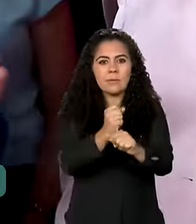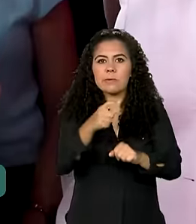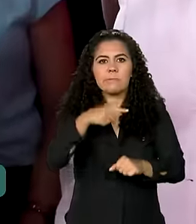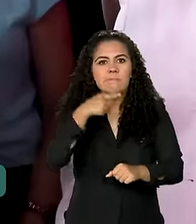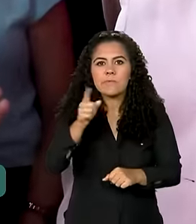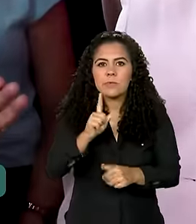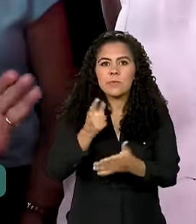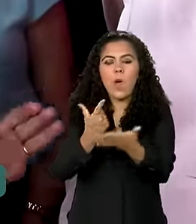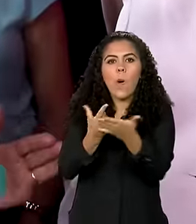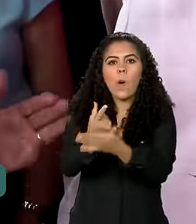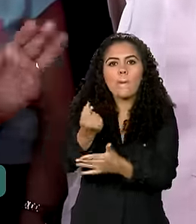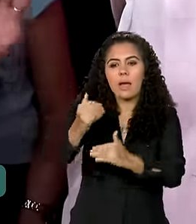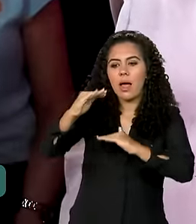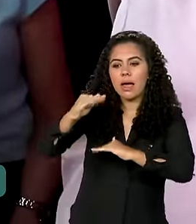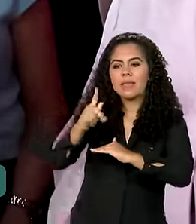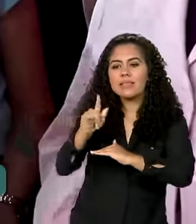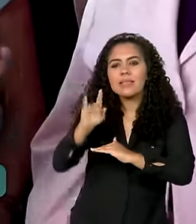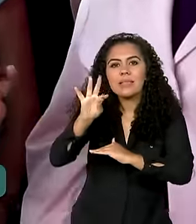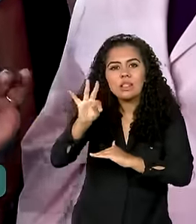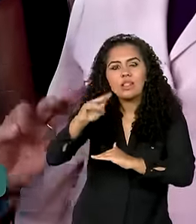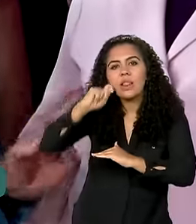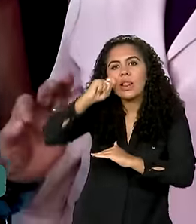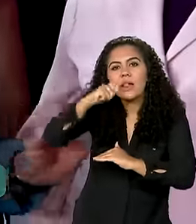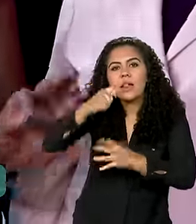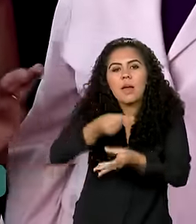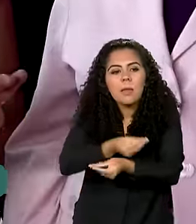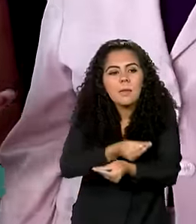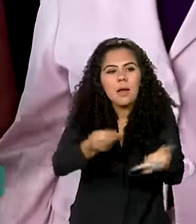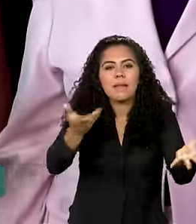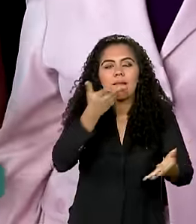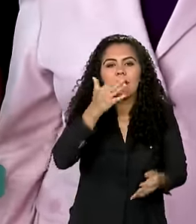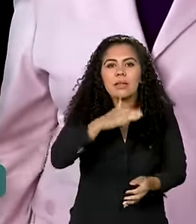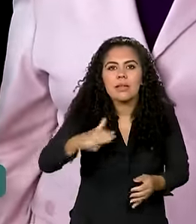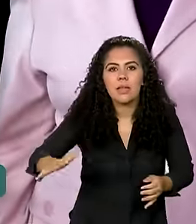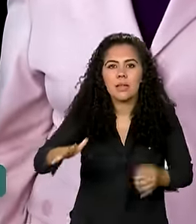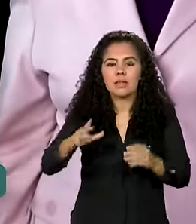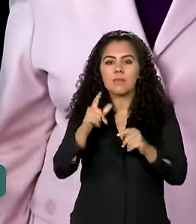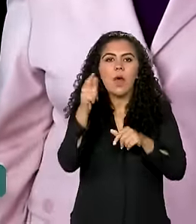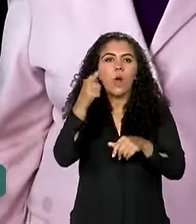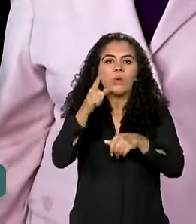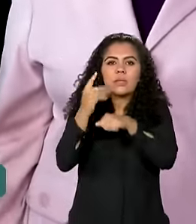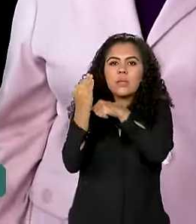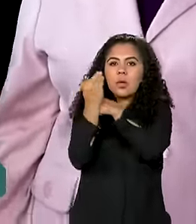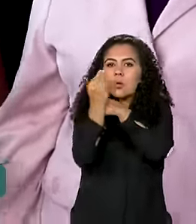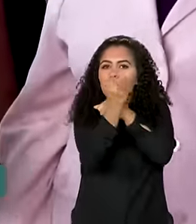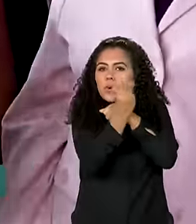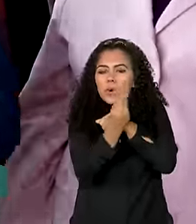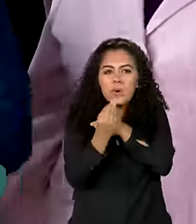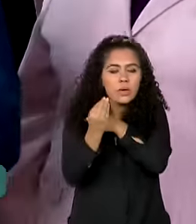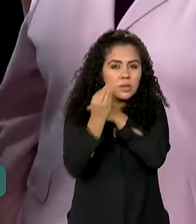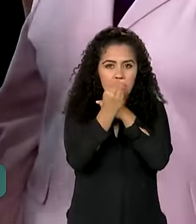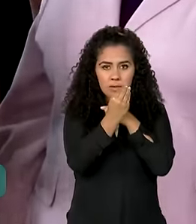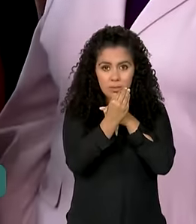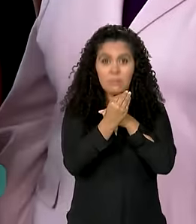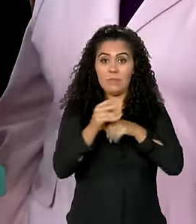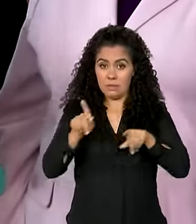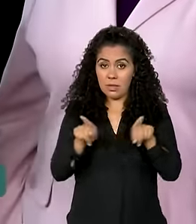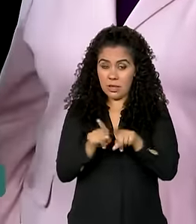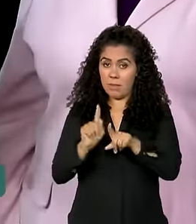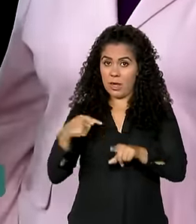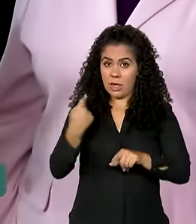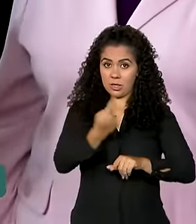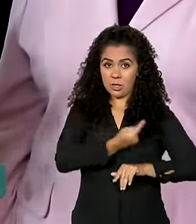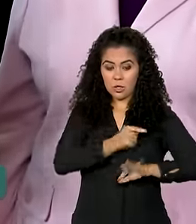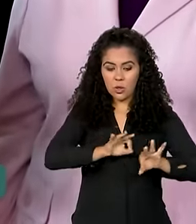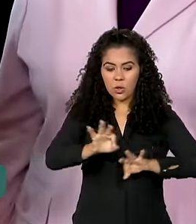uma bolsinha para cada criança, que tivesse tudo o que fosse necessário para cuidar dos dentes. E também a gente começou a